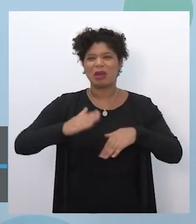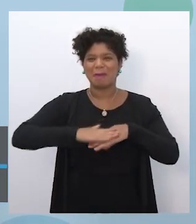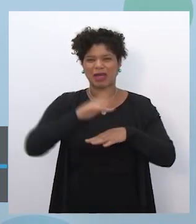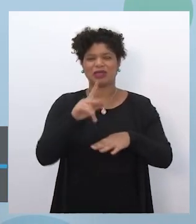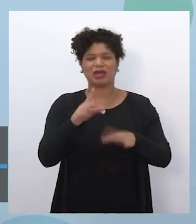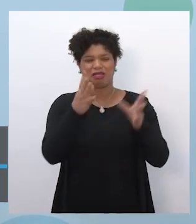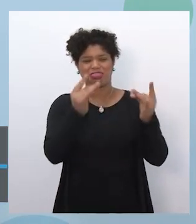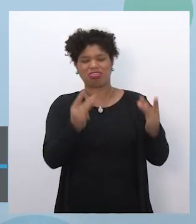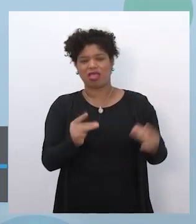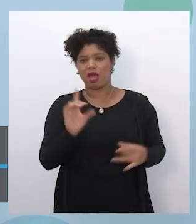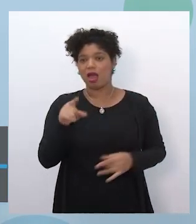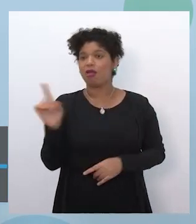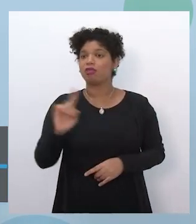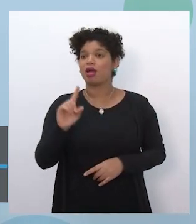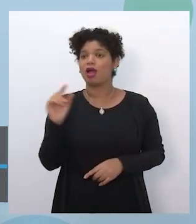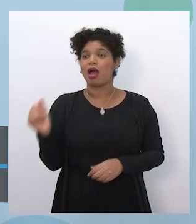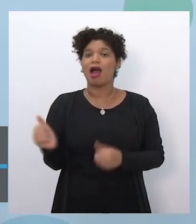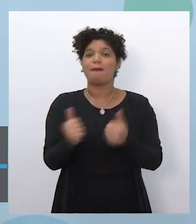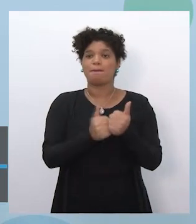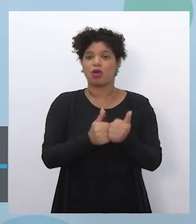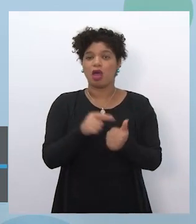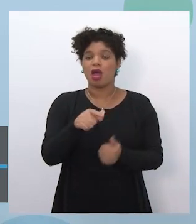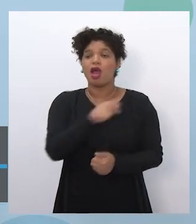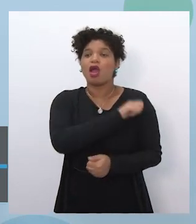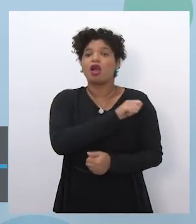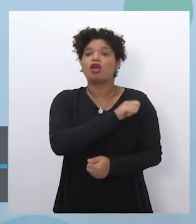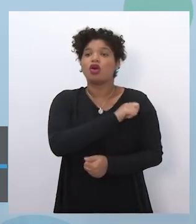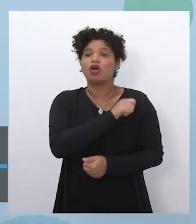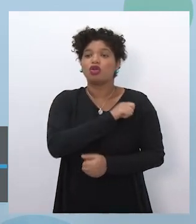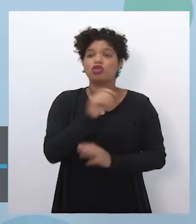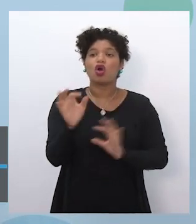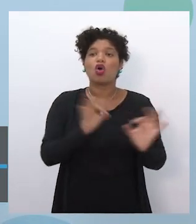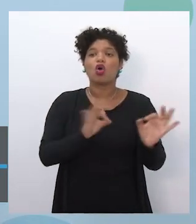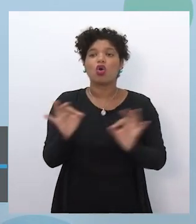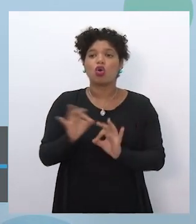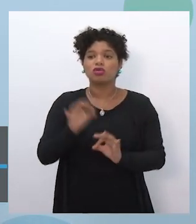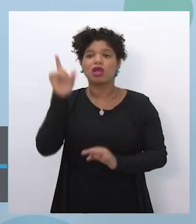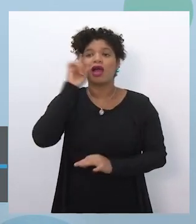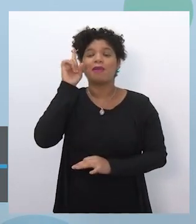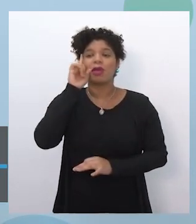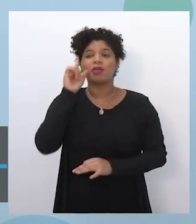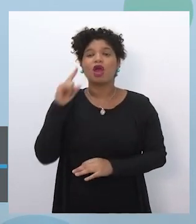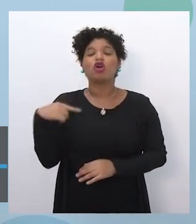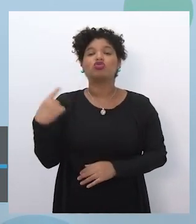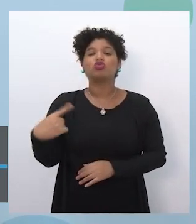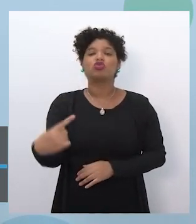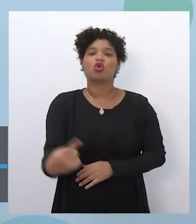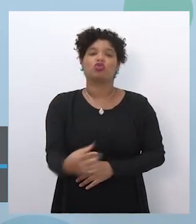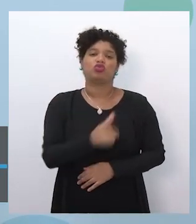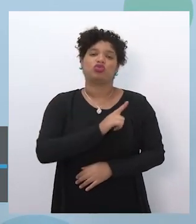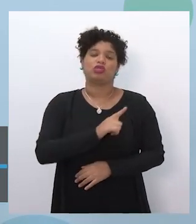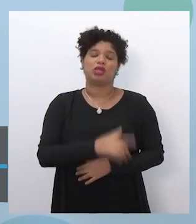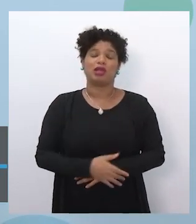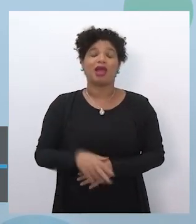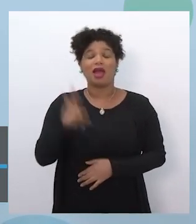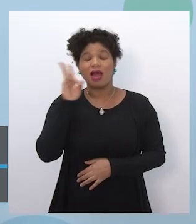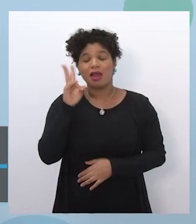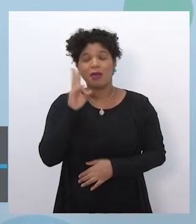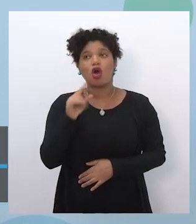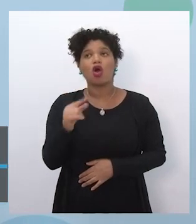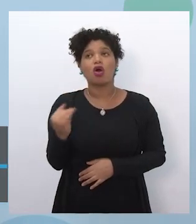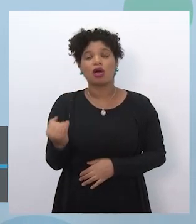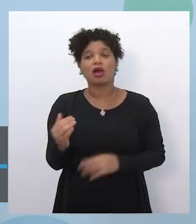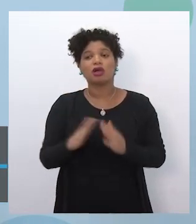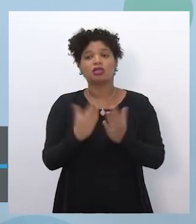específico, é apoiar o estudante na organização da rotina escolar dele e lembrar dos vínculos que a escola